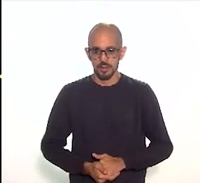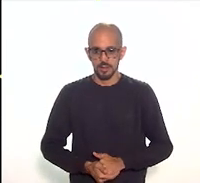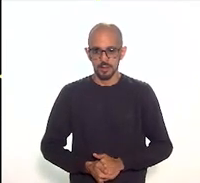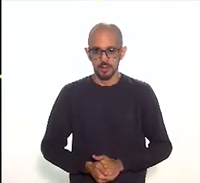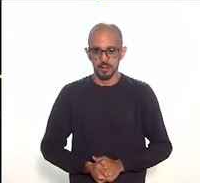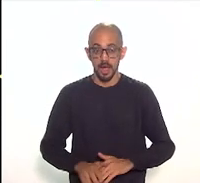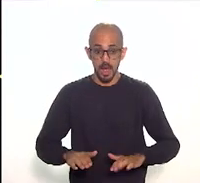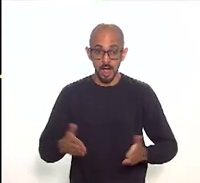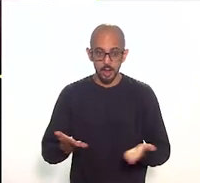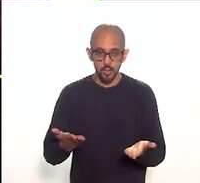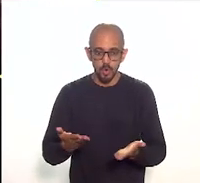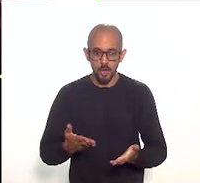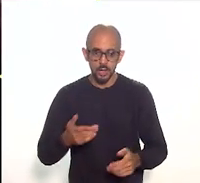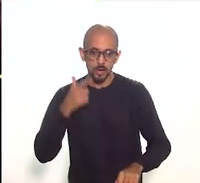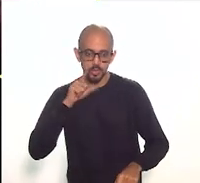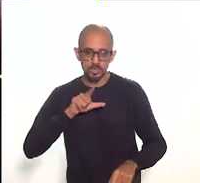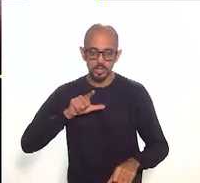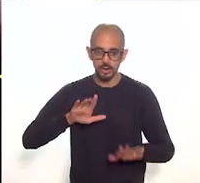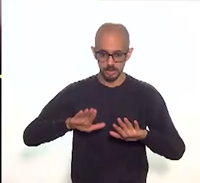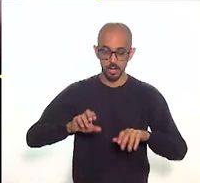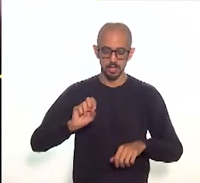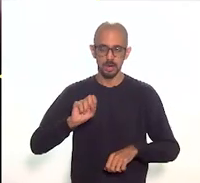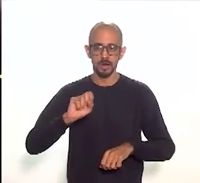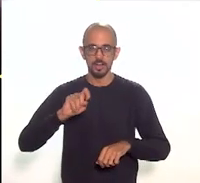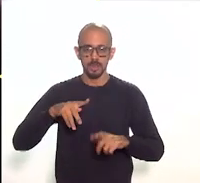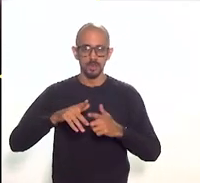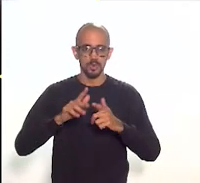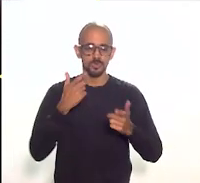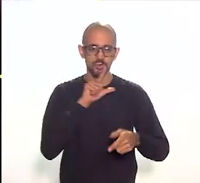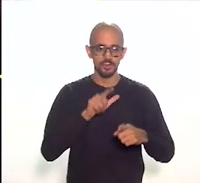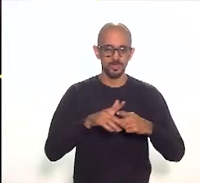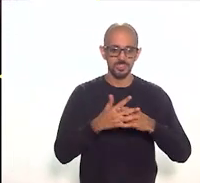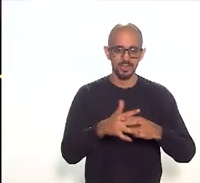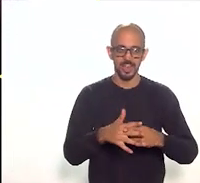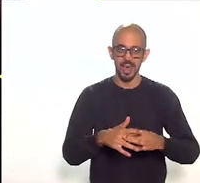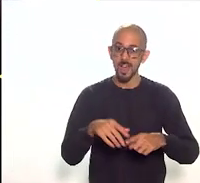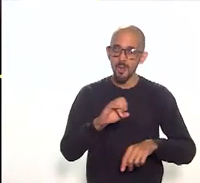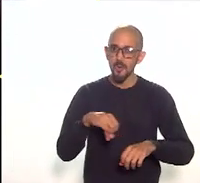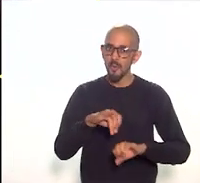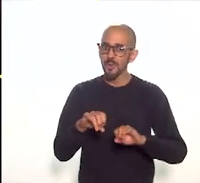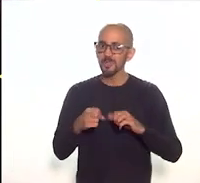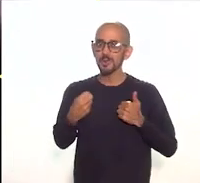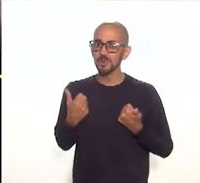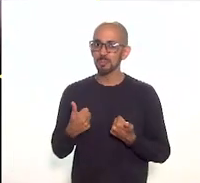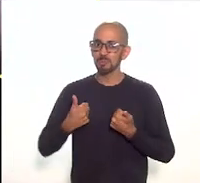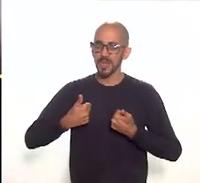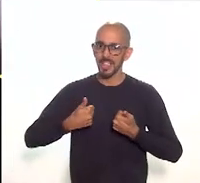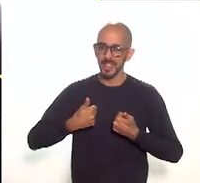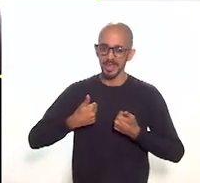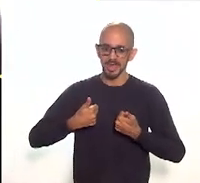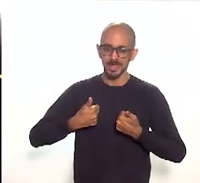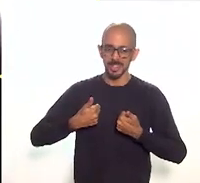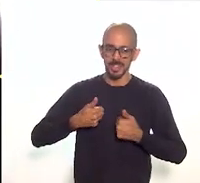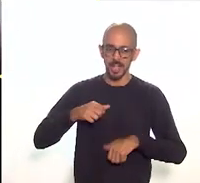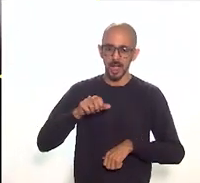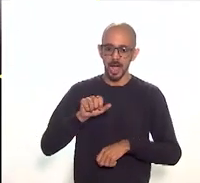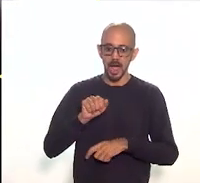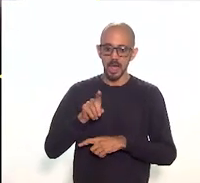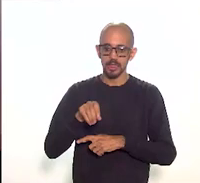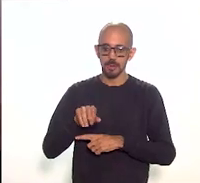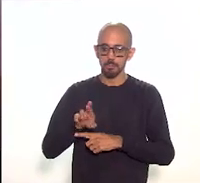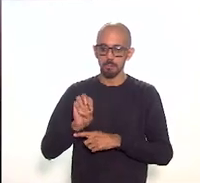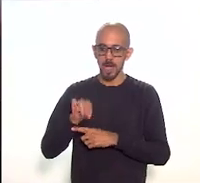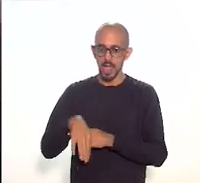Agora estou com o áudio, mas estou sem o... Pronto, consegui. Olá a todos, Karoliamar, bom dia.